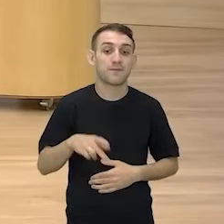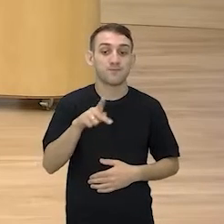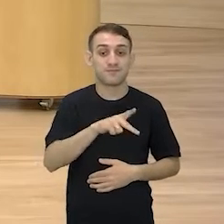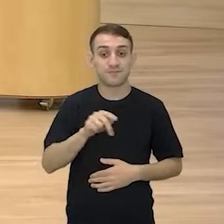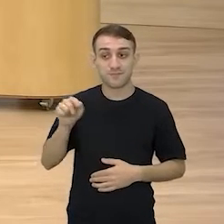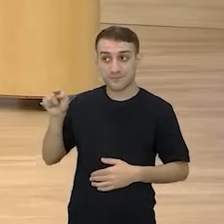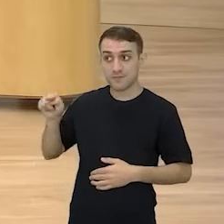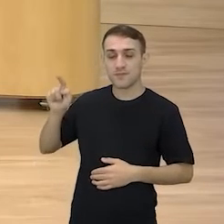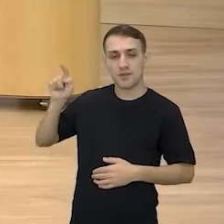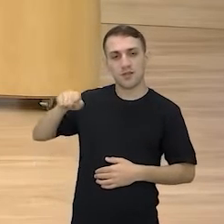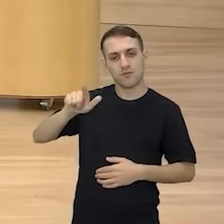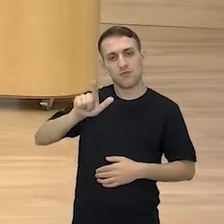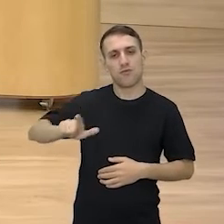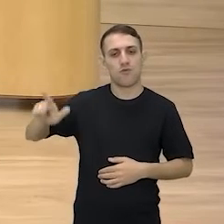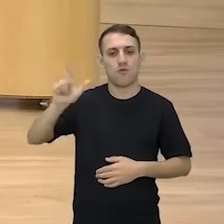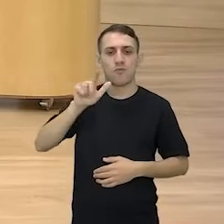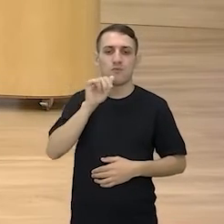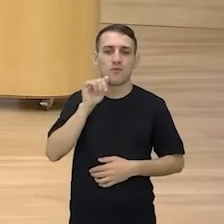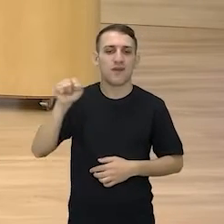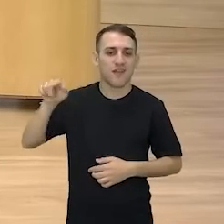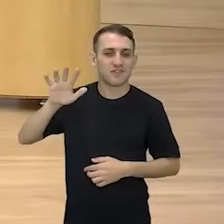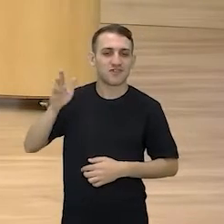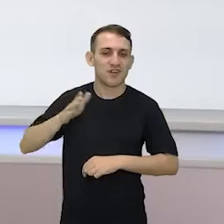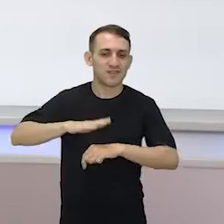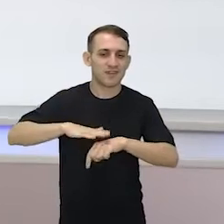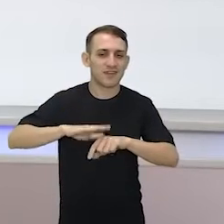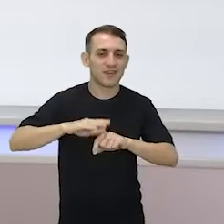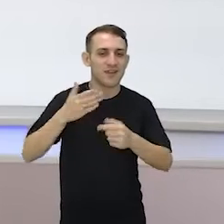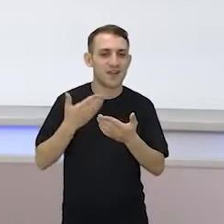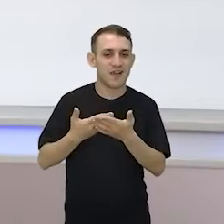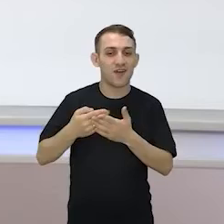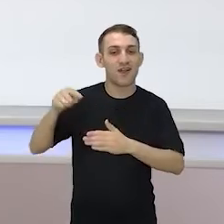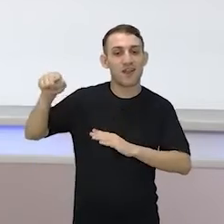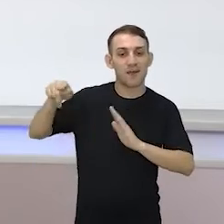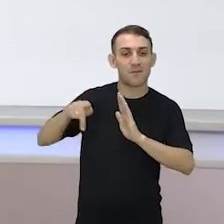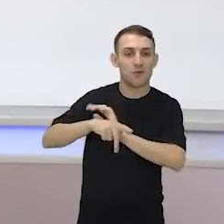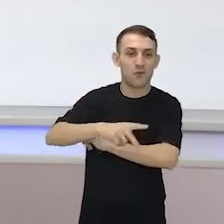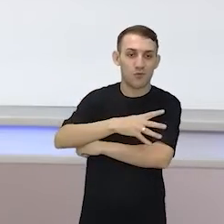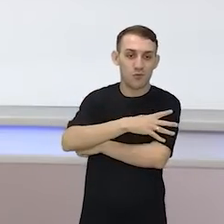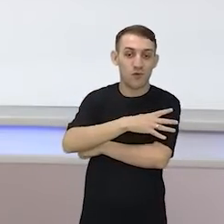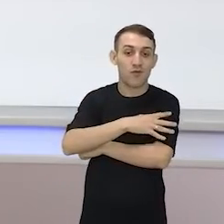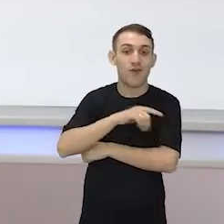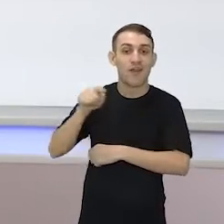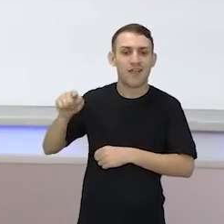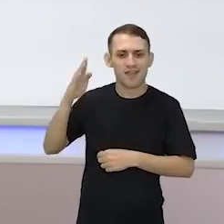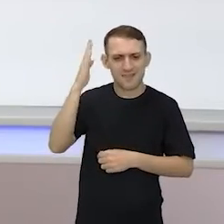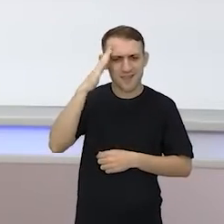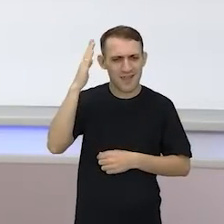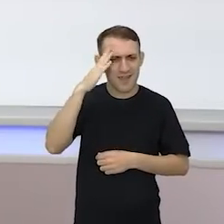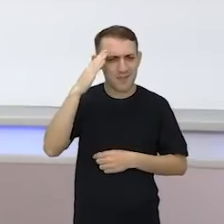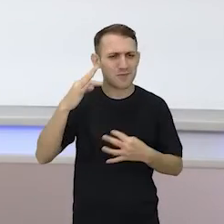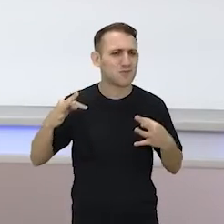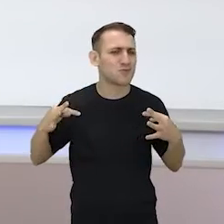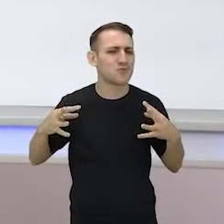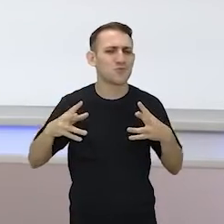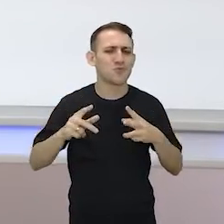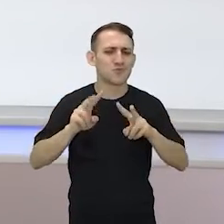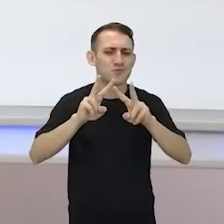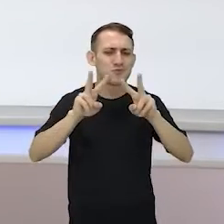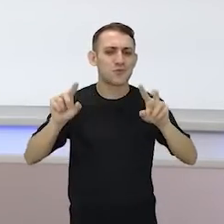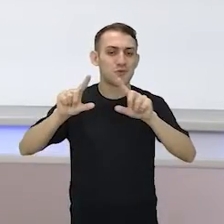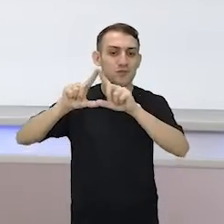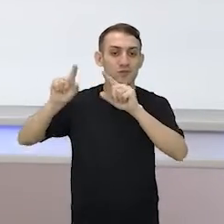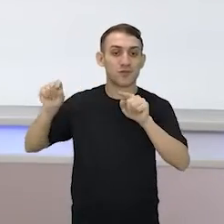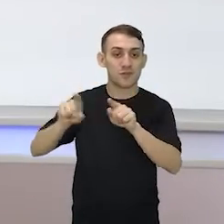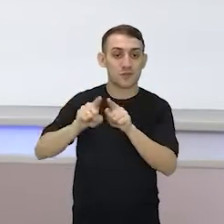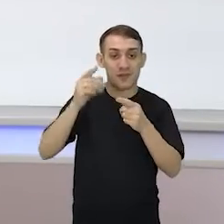Juliana, é claro, já fez essa aula lá com o quarto ano e sabe tudo sobre lua. Eu quero